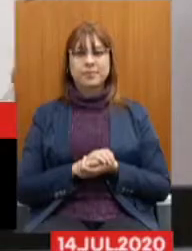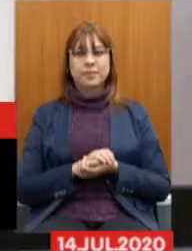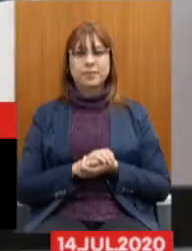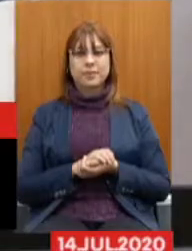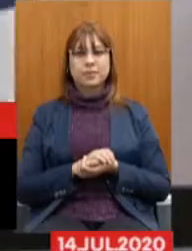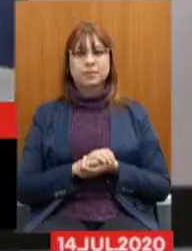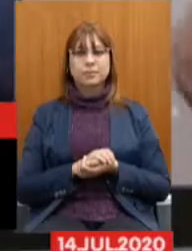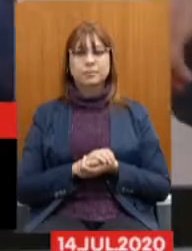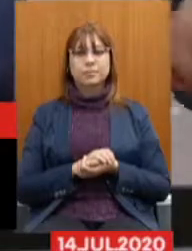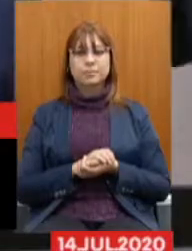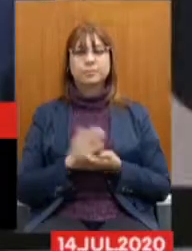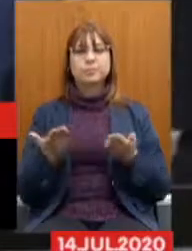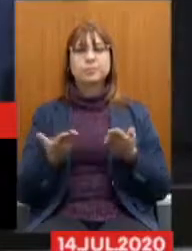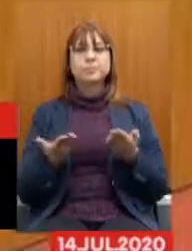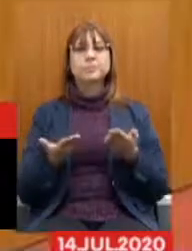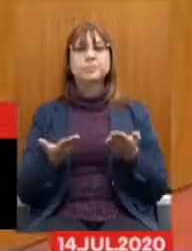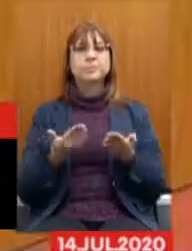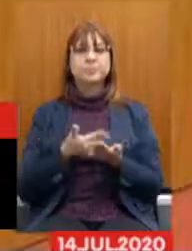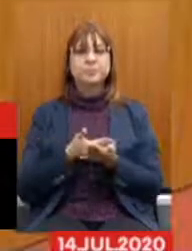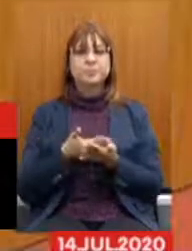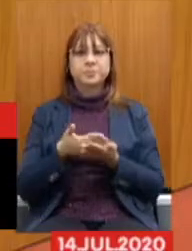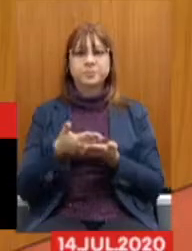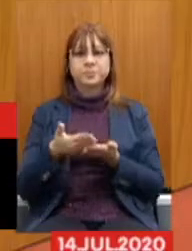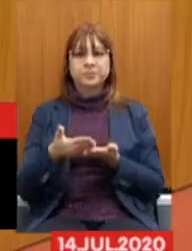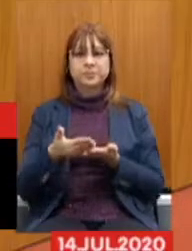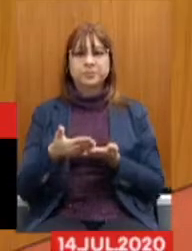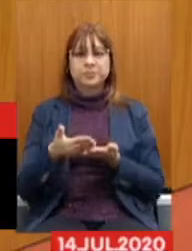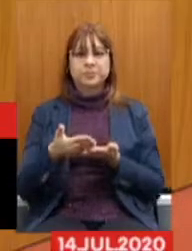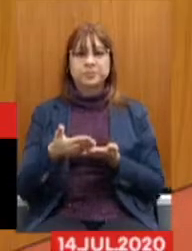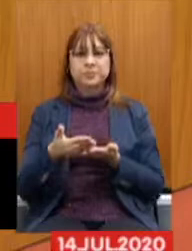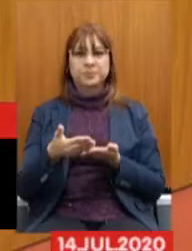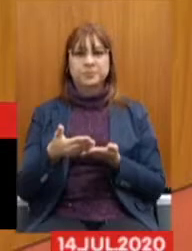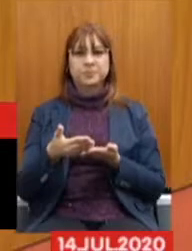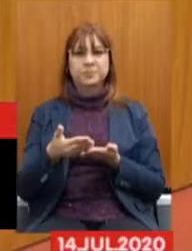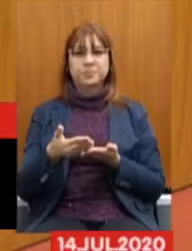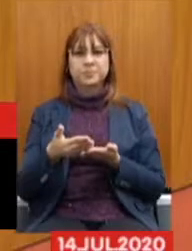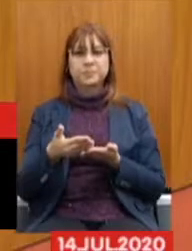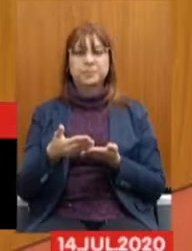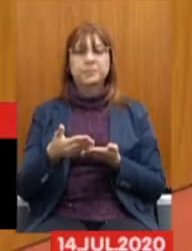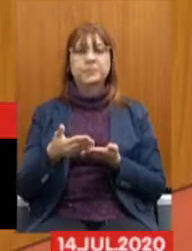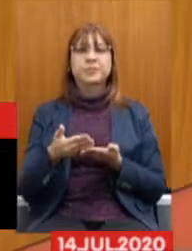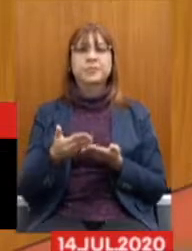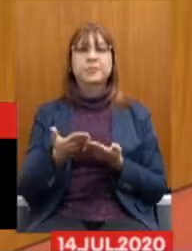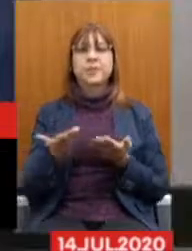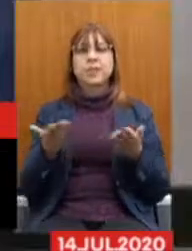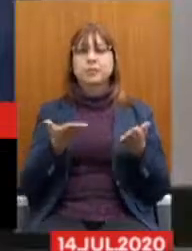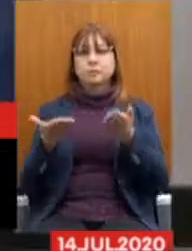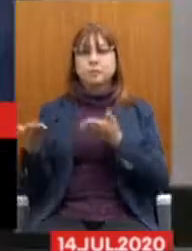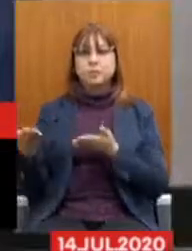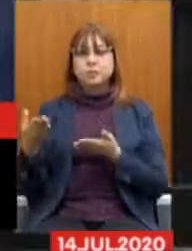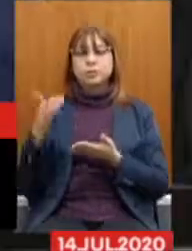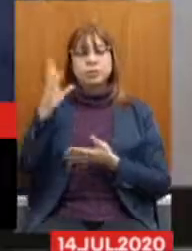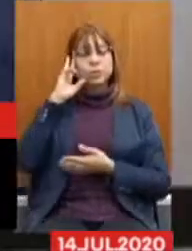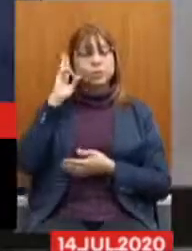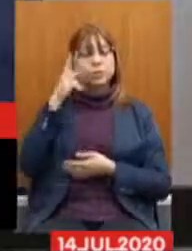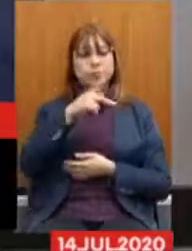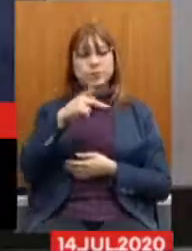Nós vamos iniciar passando a palavra ao diretor-presidente da Associação de Defensores